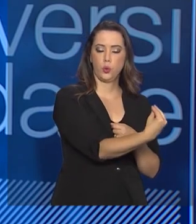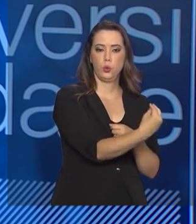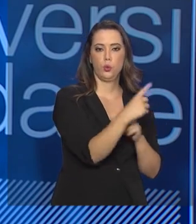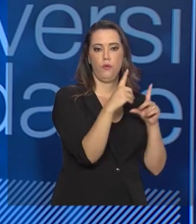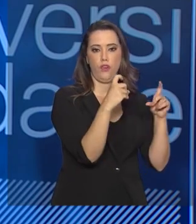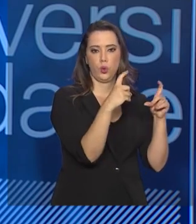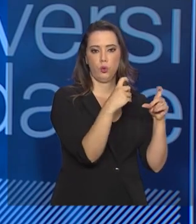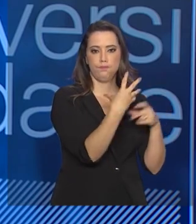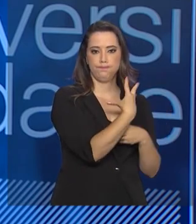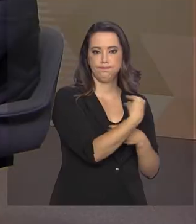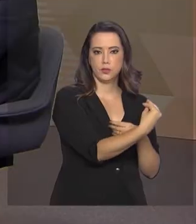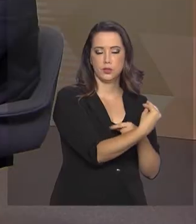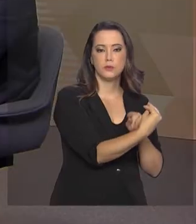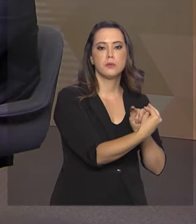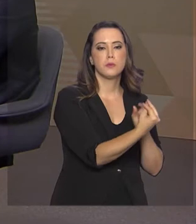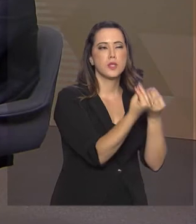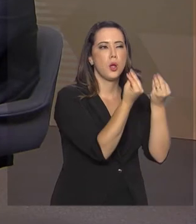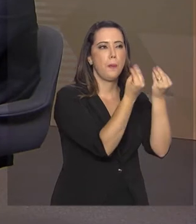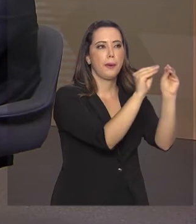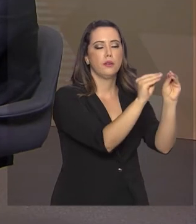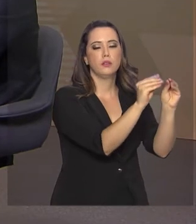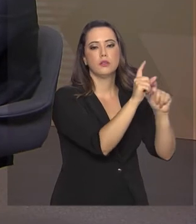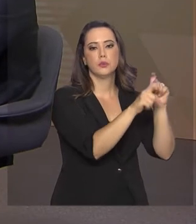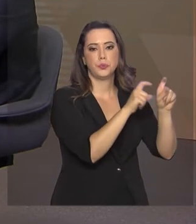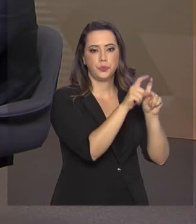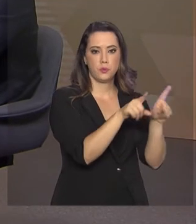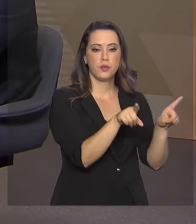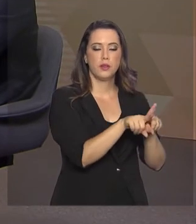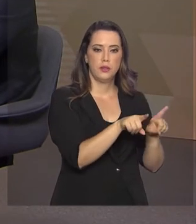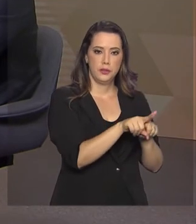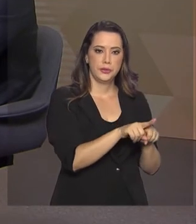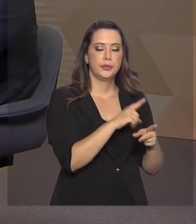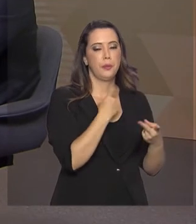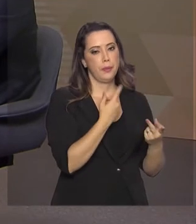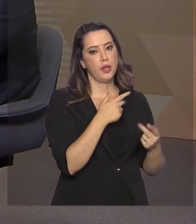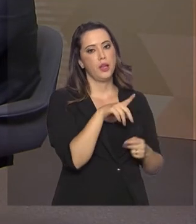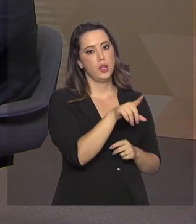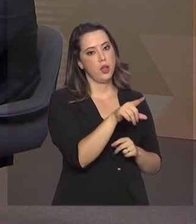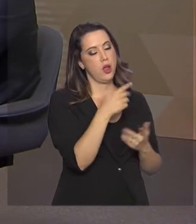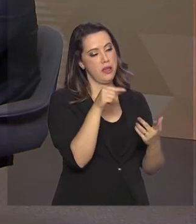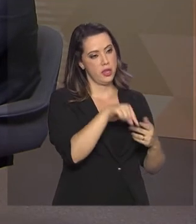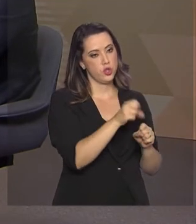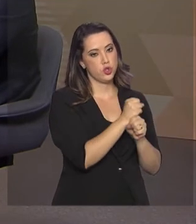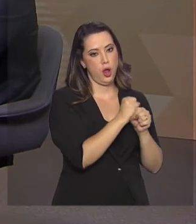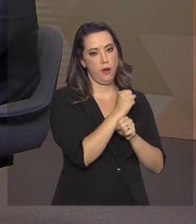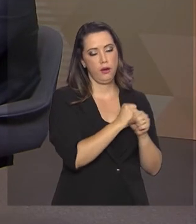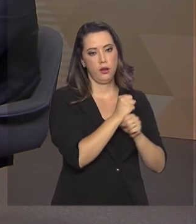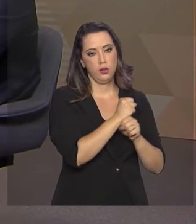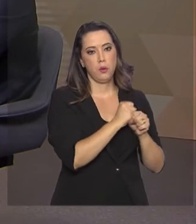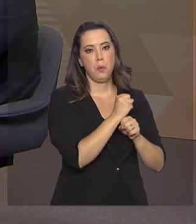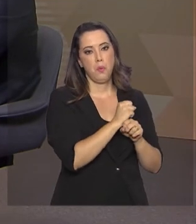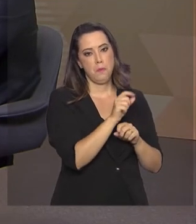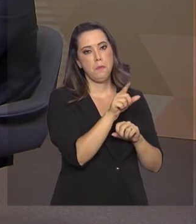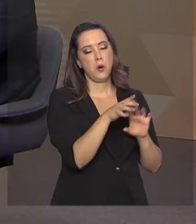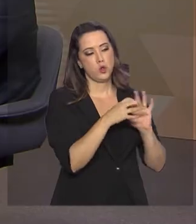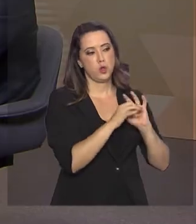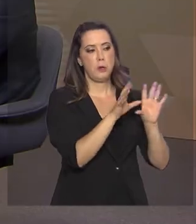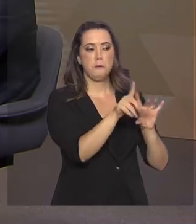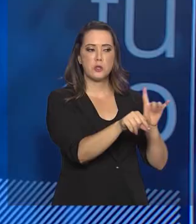que a gente quer para o ano que vem. Então, esse ano a gente teve a novidade de ser opcional, a coleta da imagem.